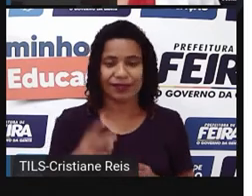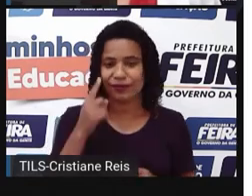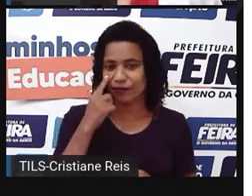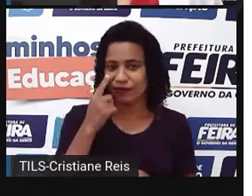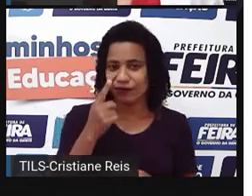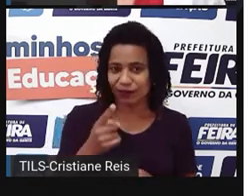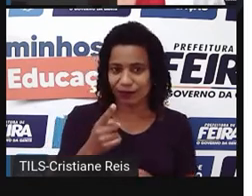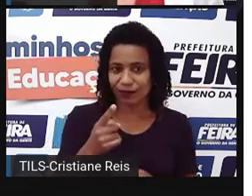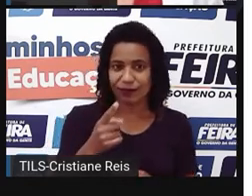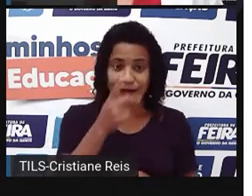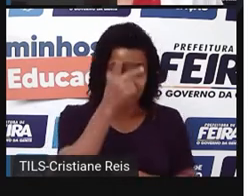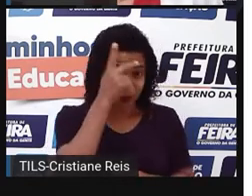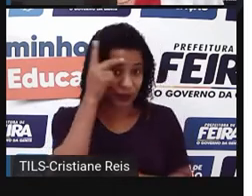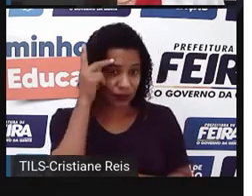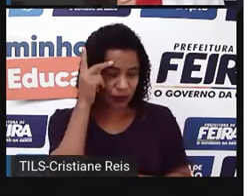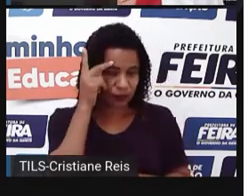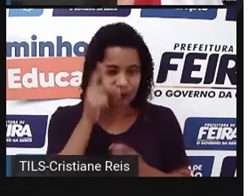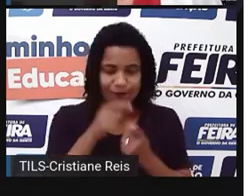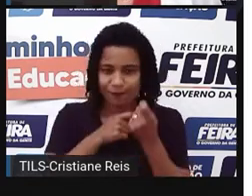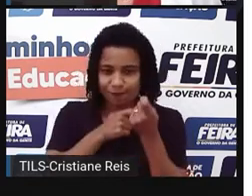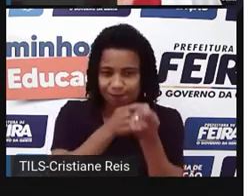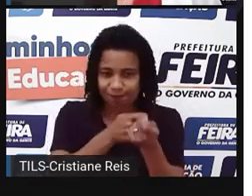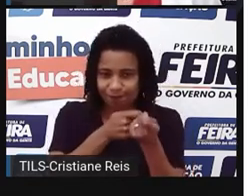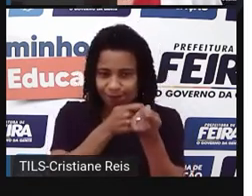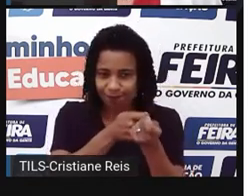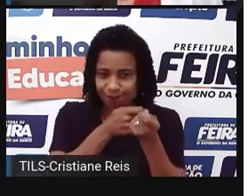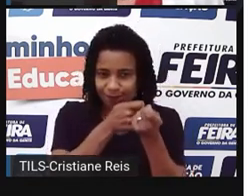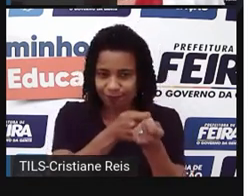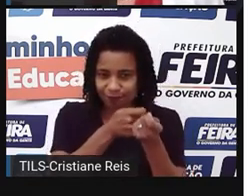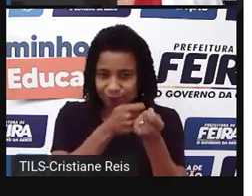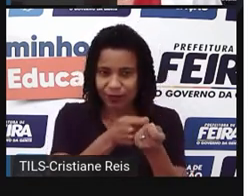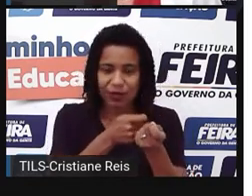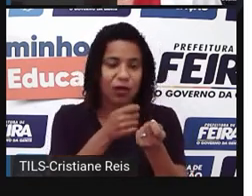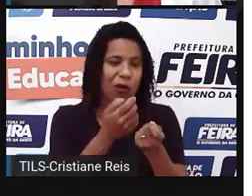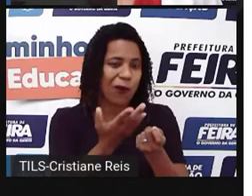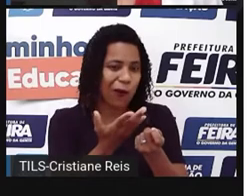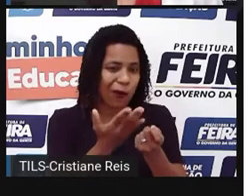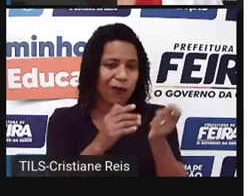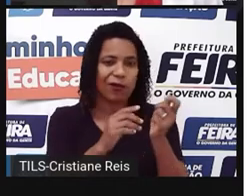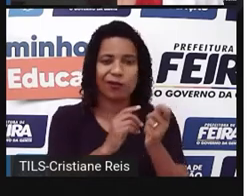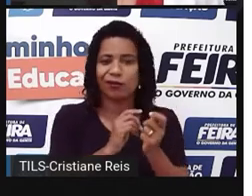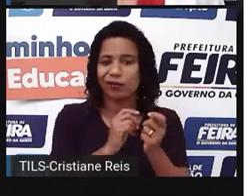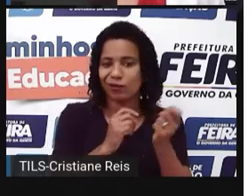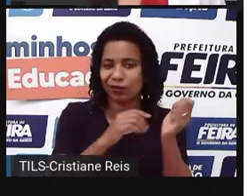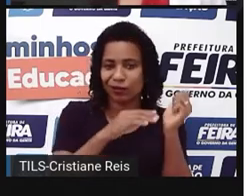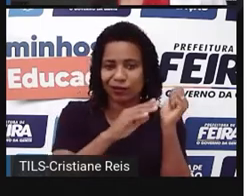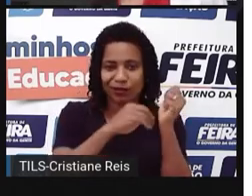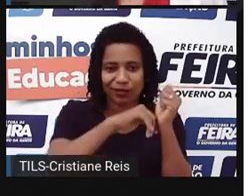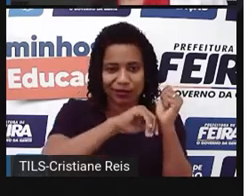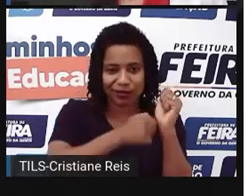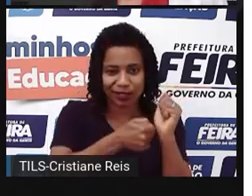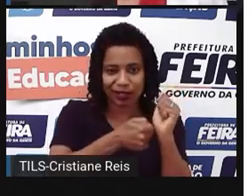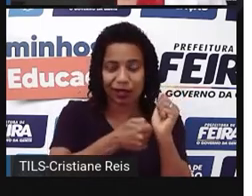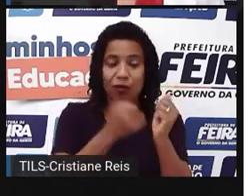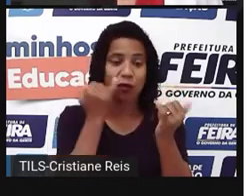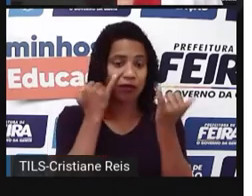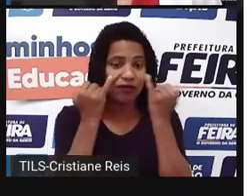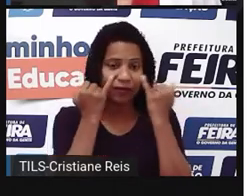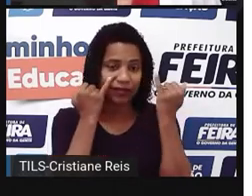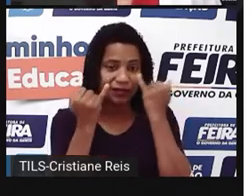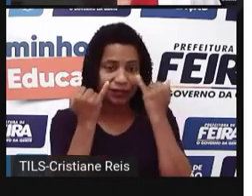alguém tenta me induzir a compartilhar minha senha ou informações pessoais, isso se chama o quê?